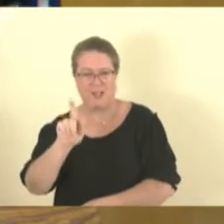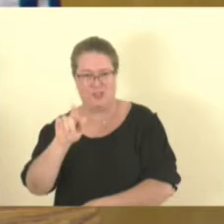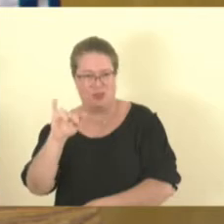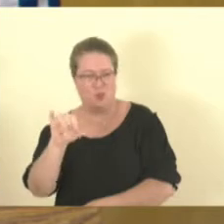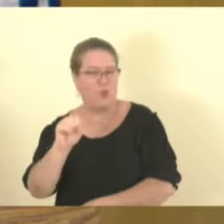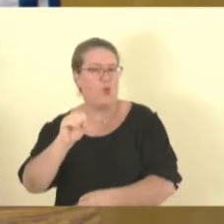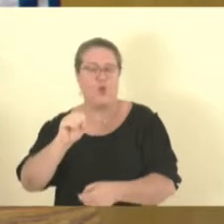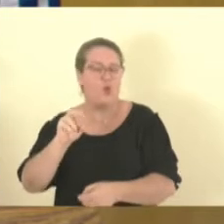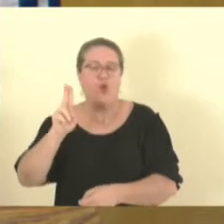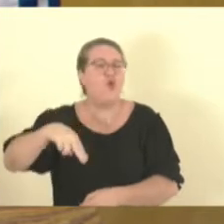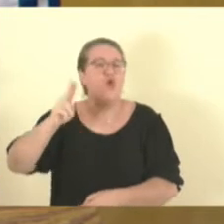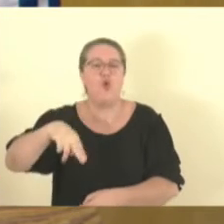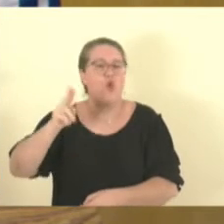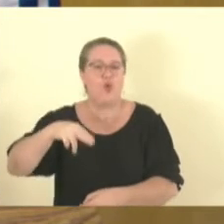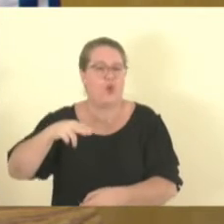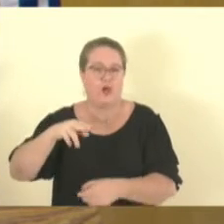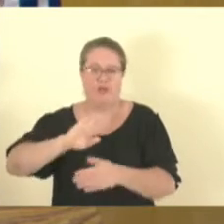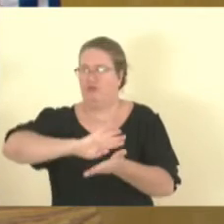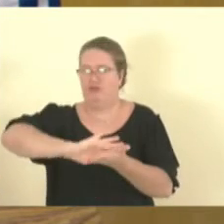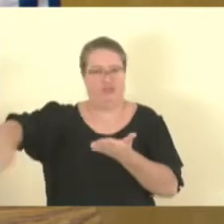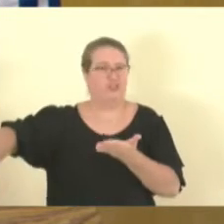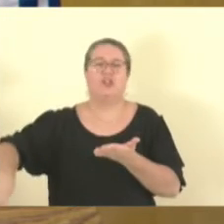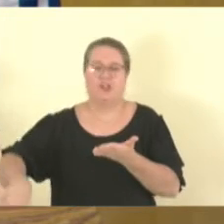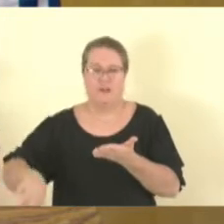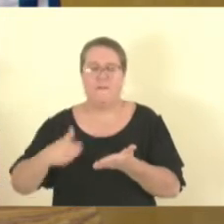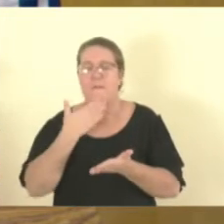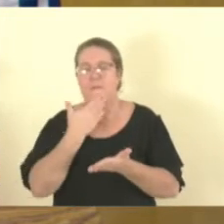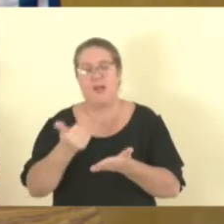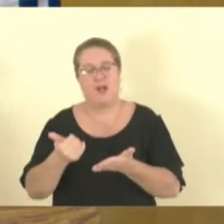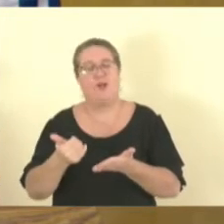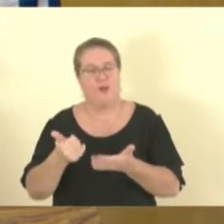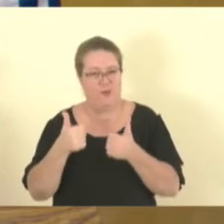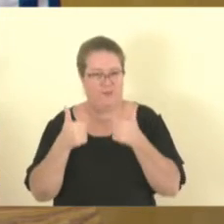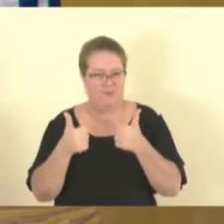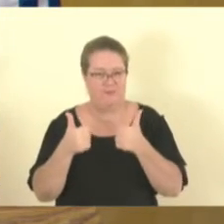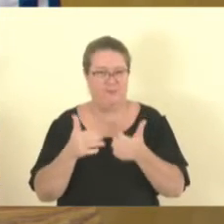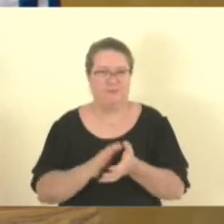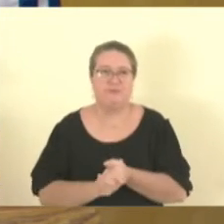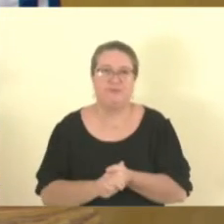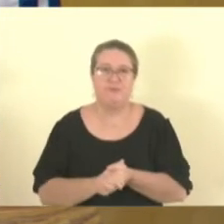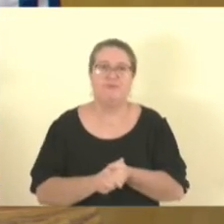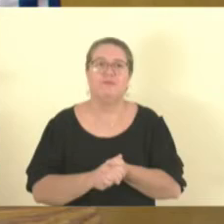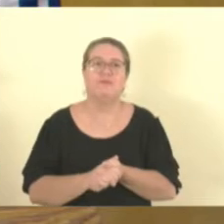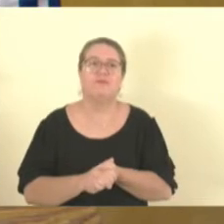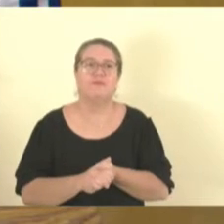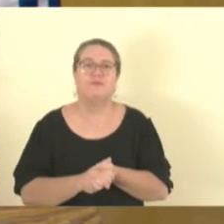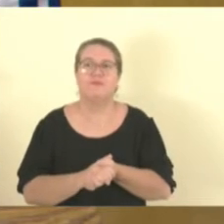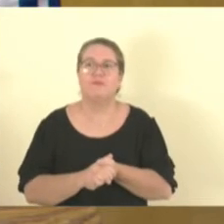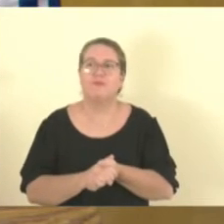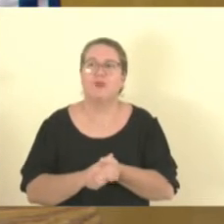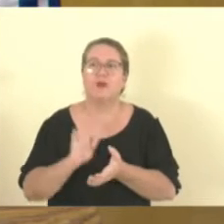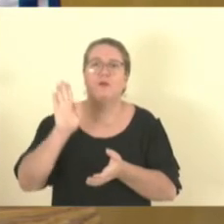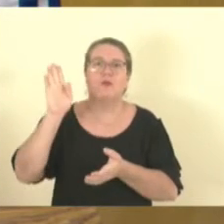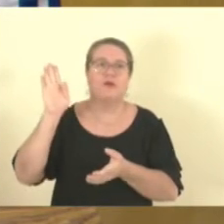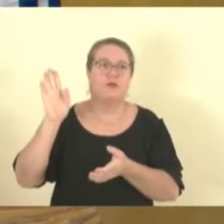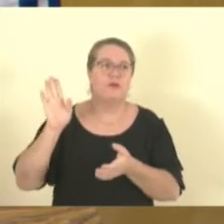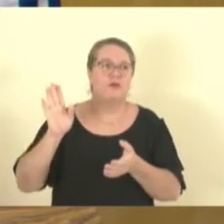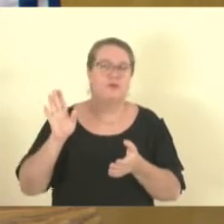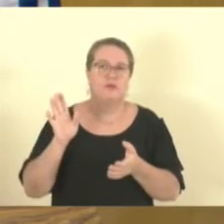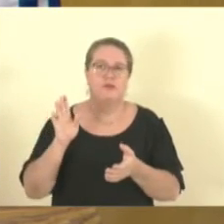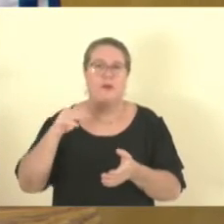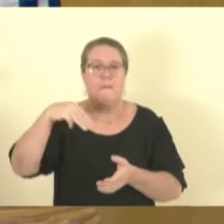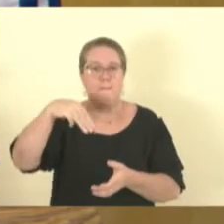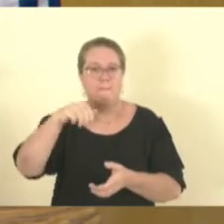muito obrigado, governo do Estado do Espírito Santo, muito obrigado... Coronel Eto, uma parte, por favor? Pois não, deputado